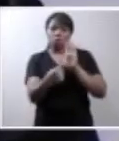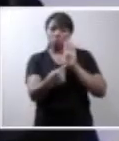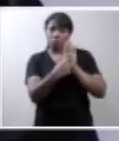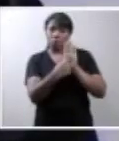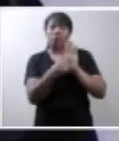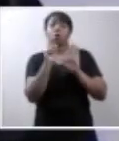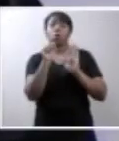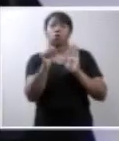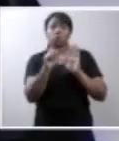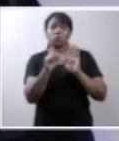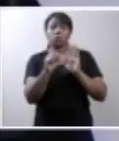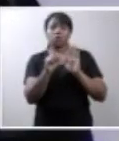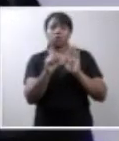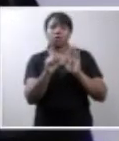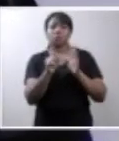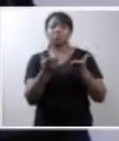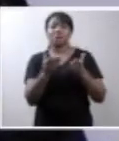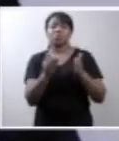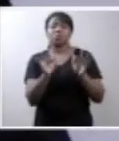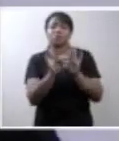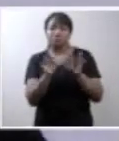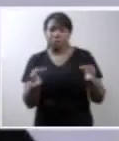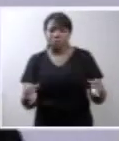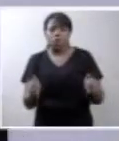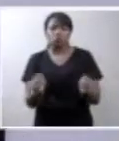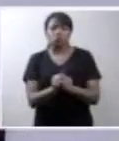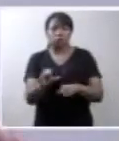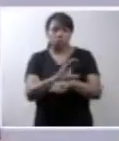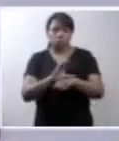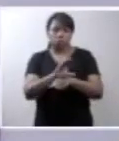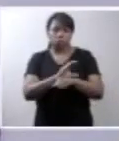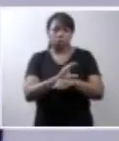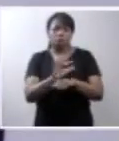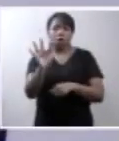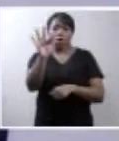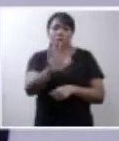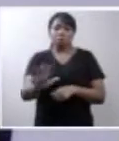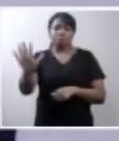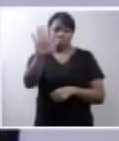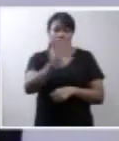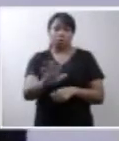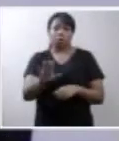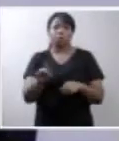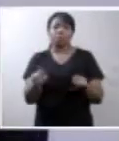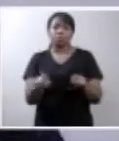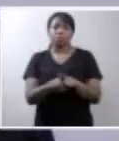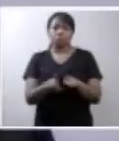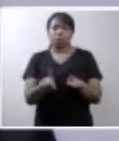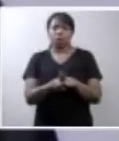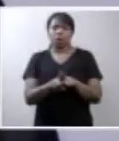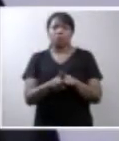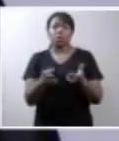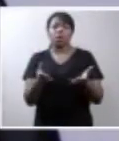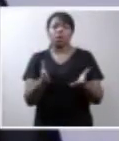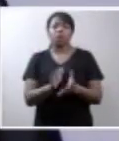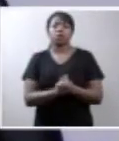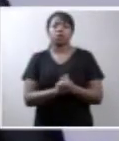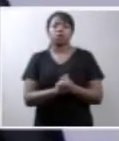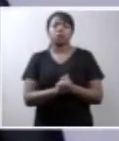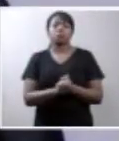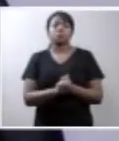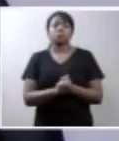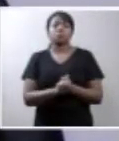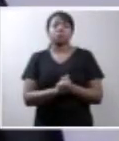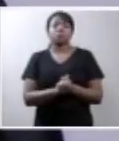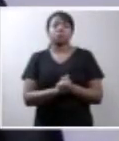um enfoque harmônico com a Constituição Federal, que implique avanço cultural,